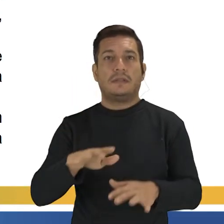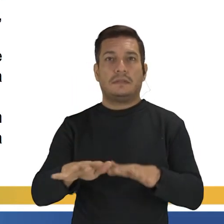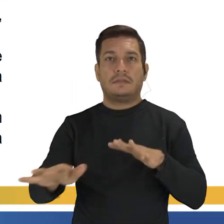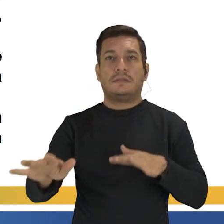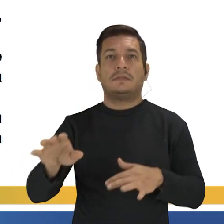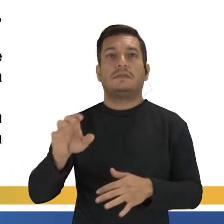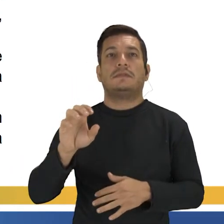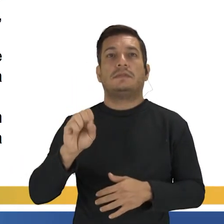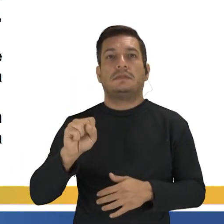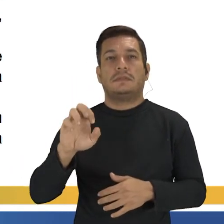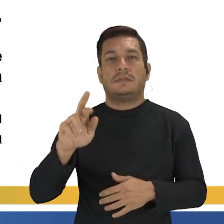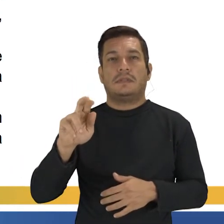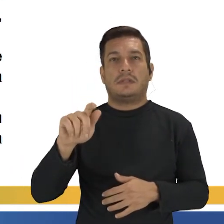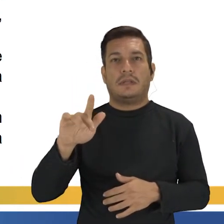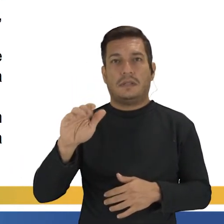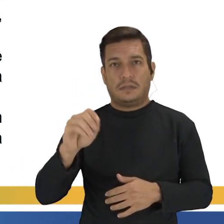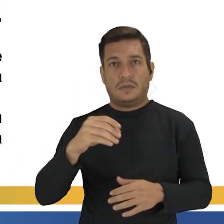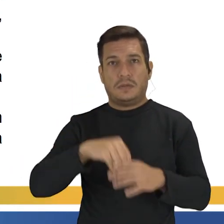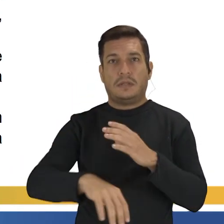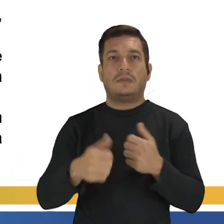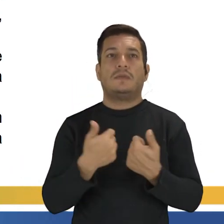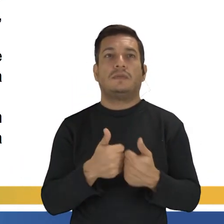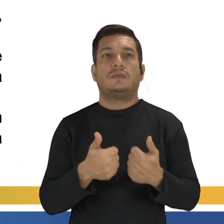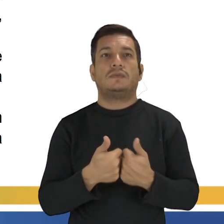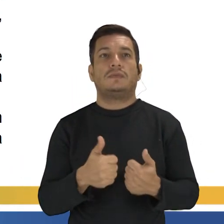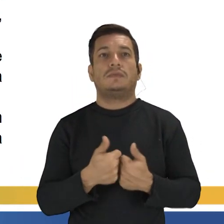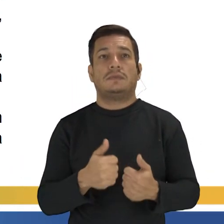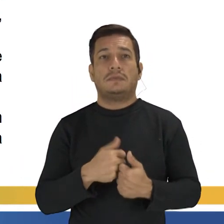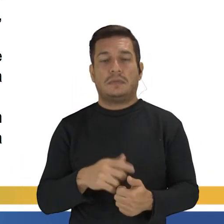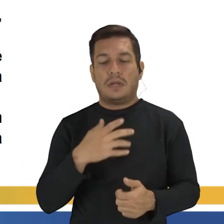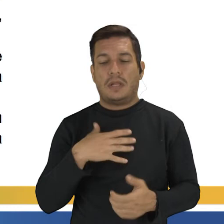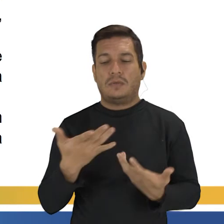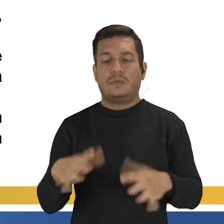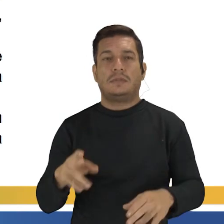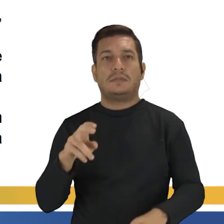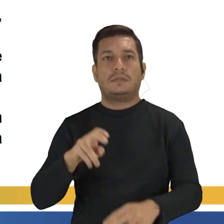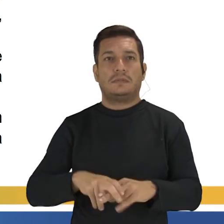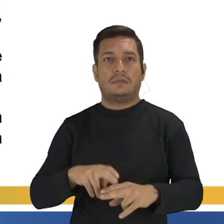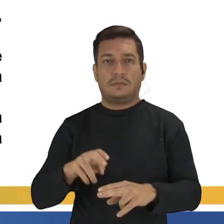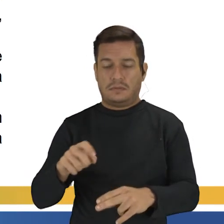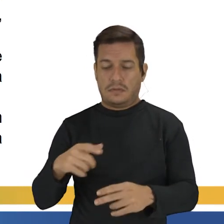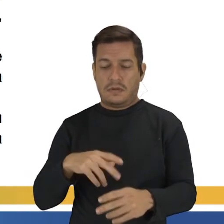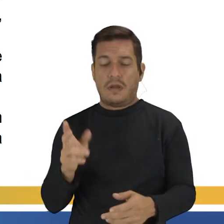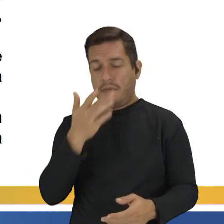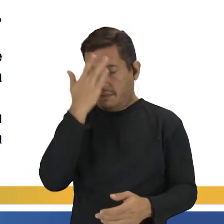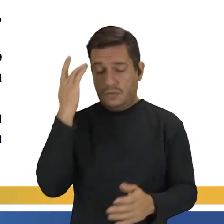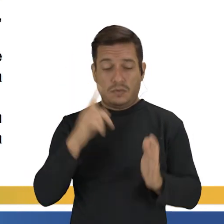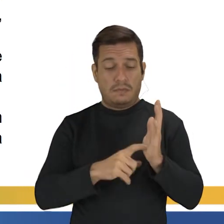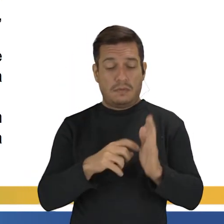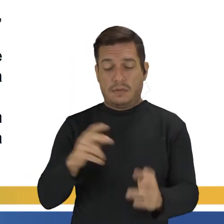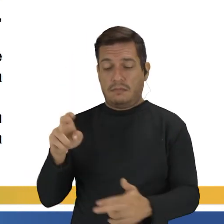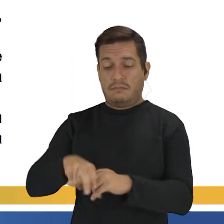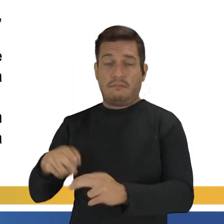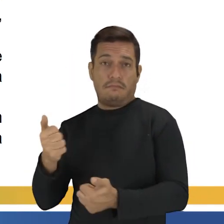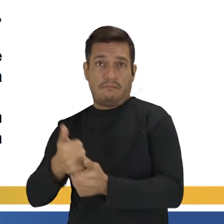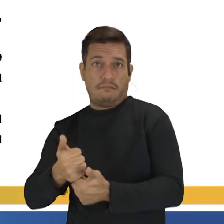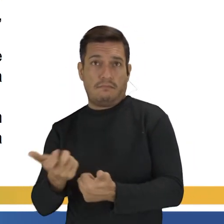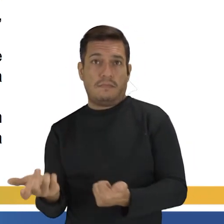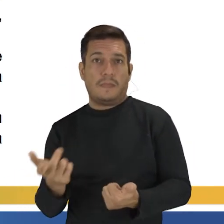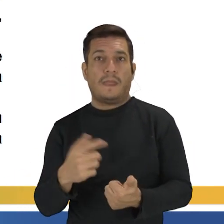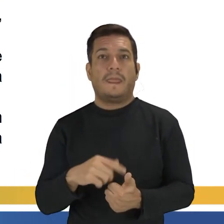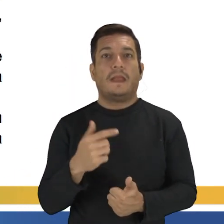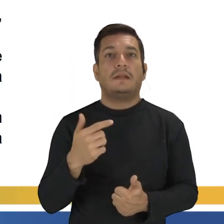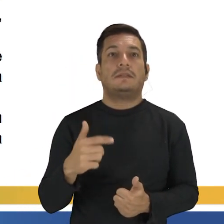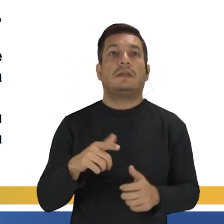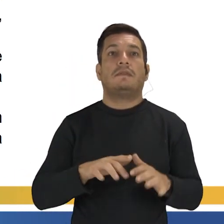a segregação, quando em um ônibus, se recusou a ceder seu lugar para um passageiro branco. A ação